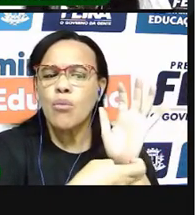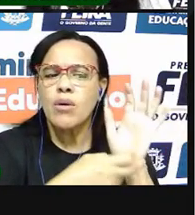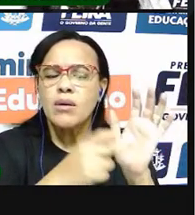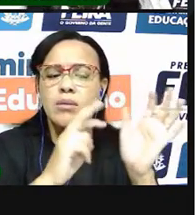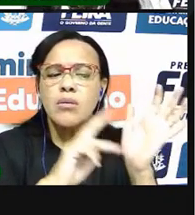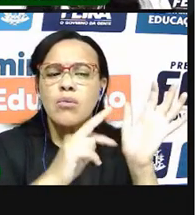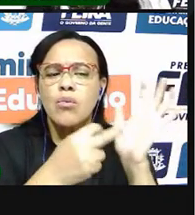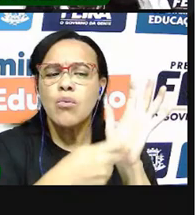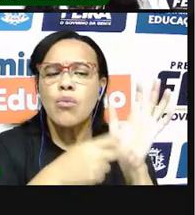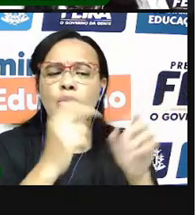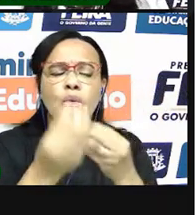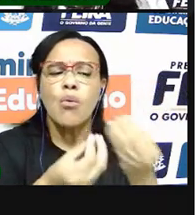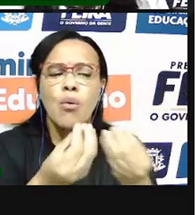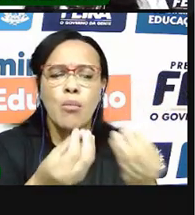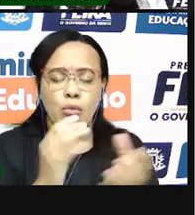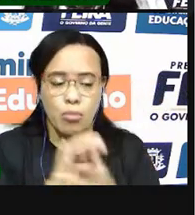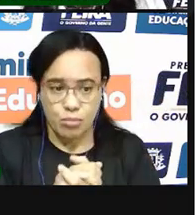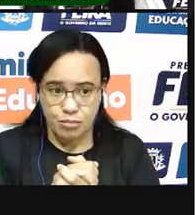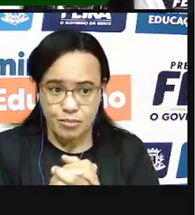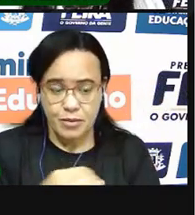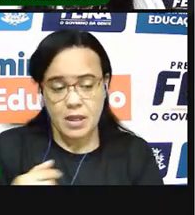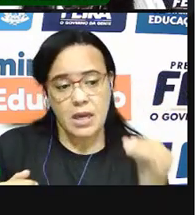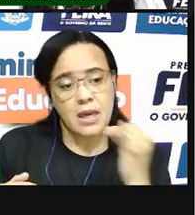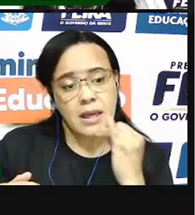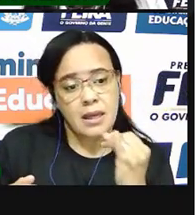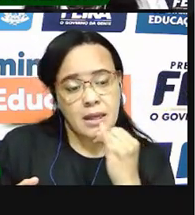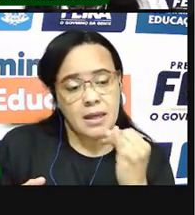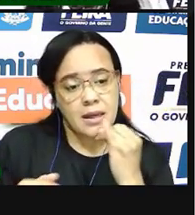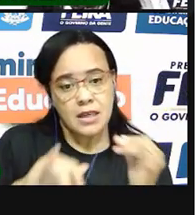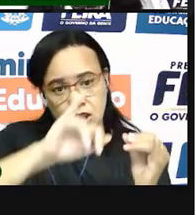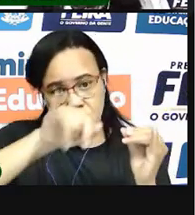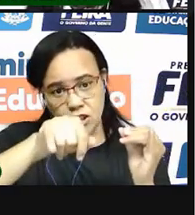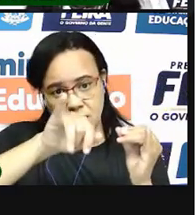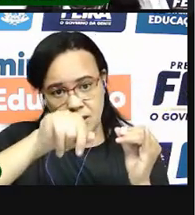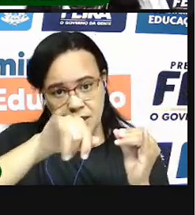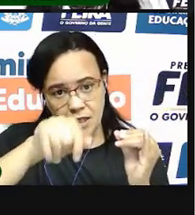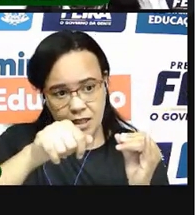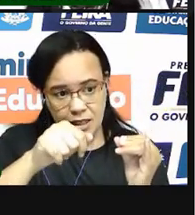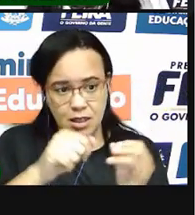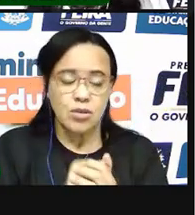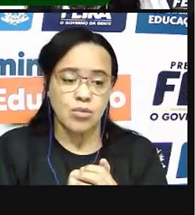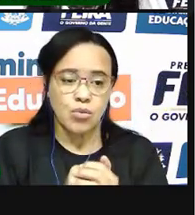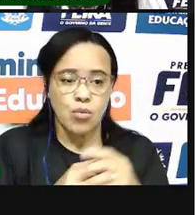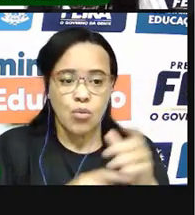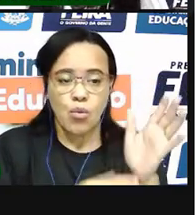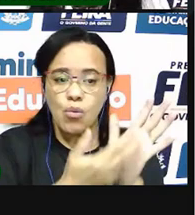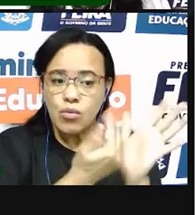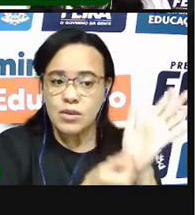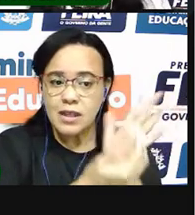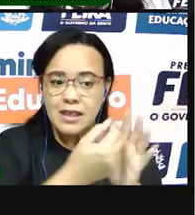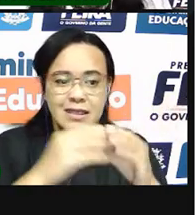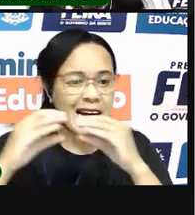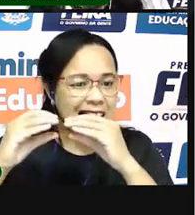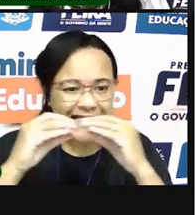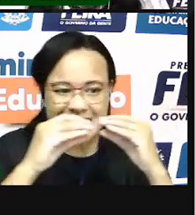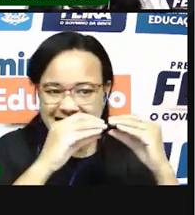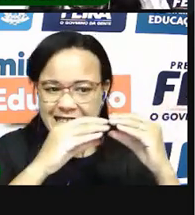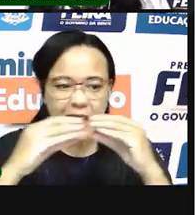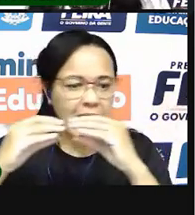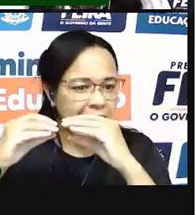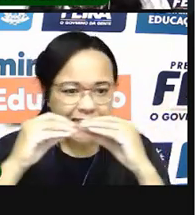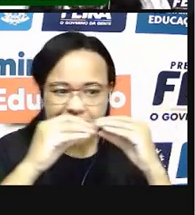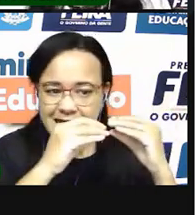Esse aqui, o mês de janeiro, observem que tem um desenho do milho. Então, está representando que em